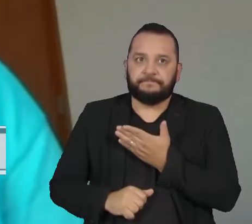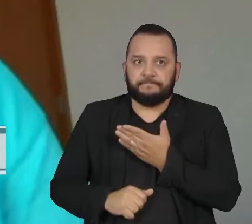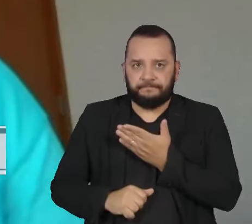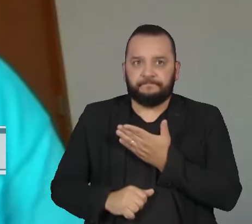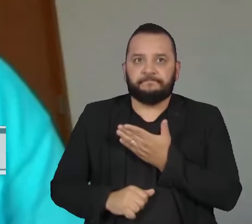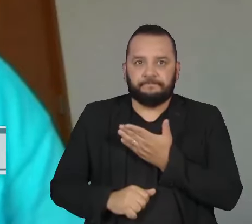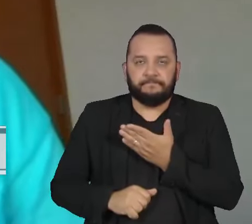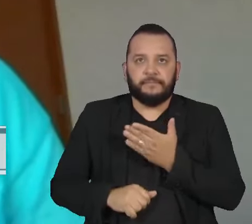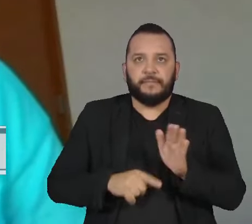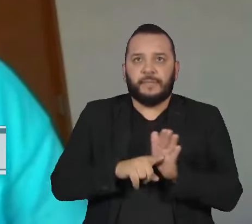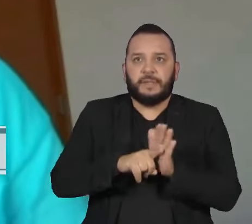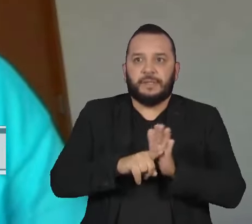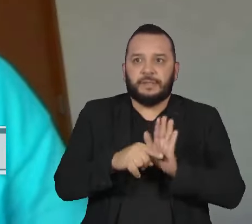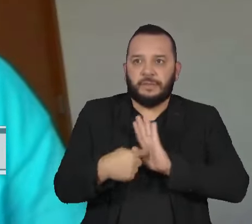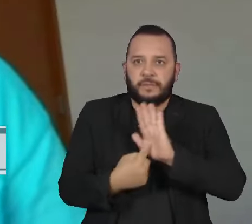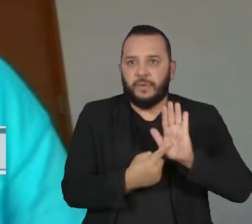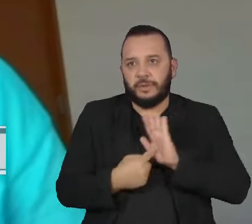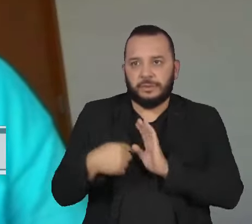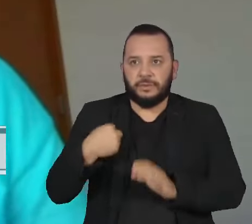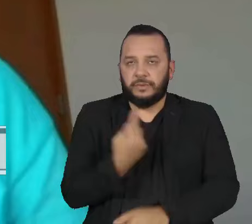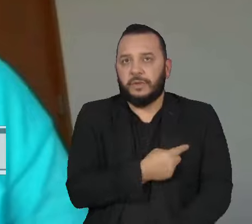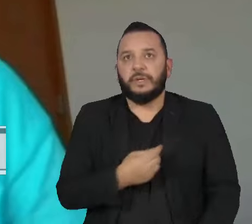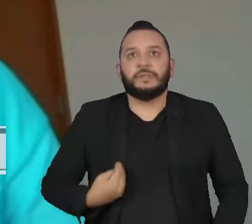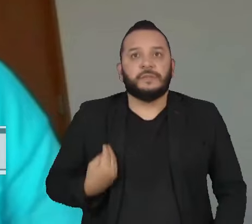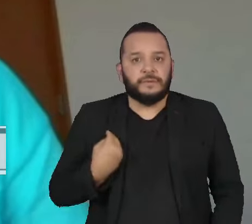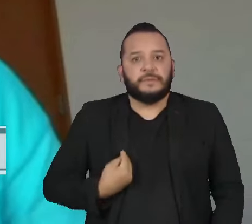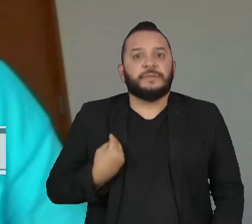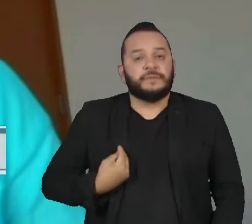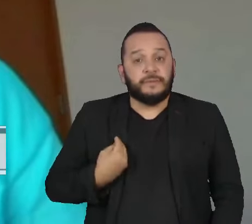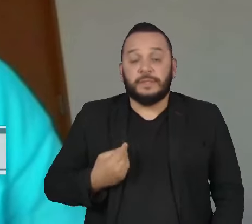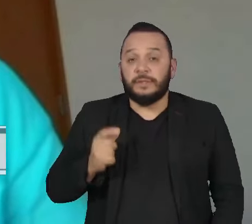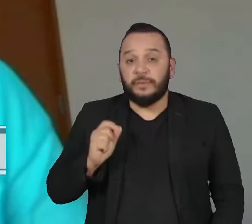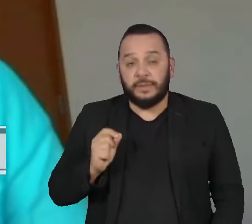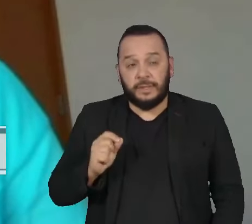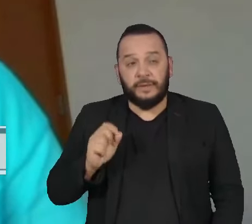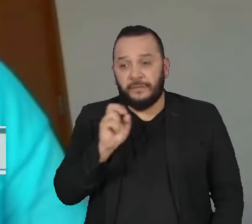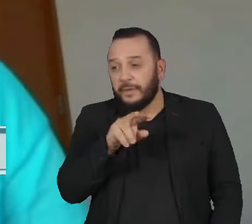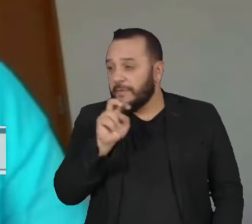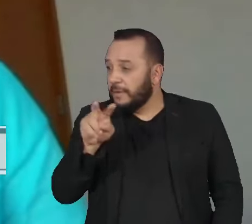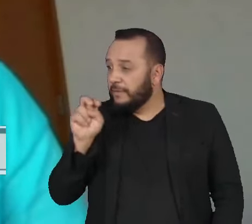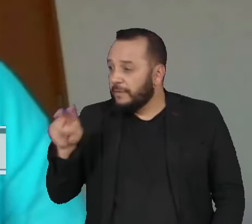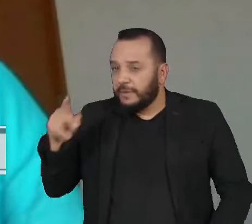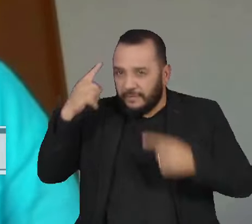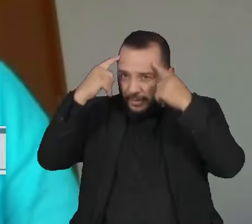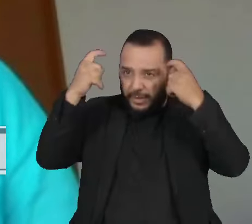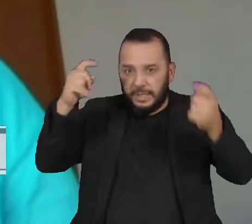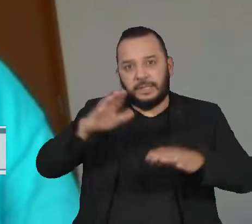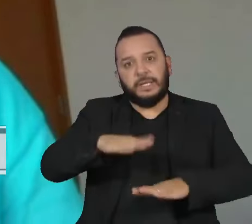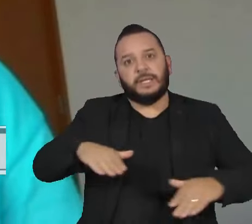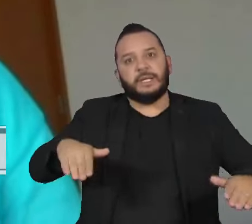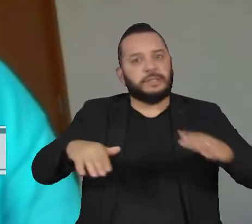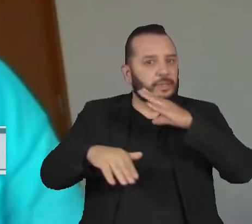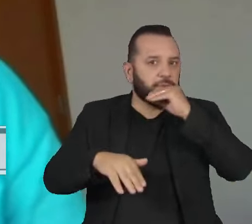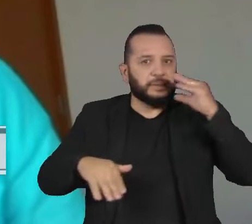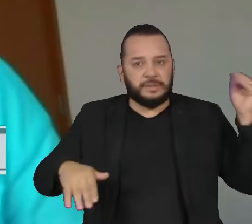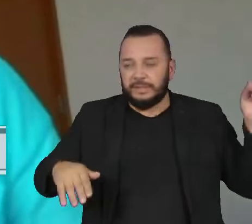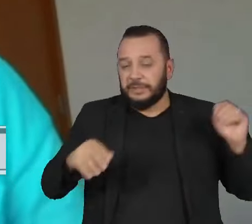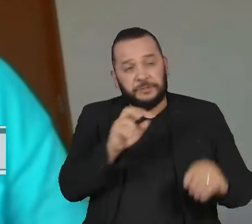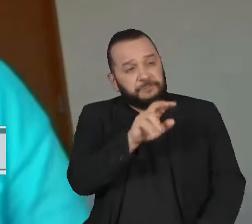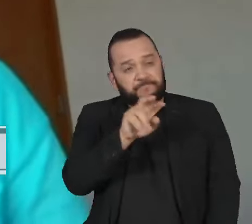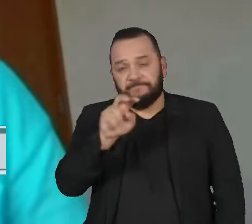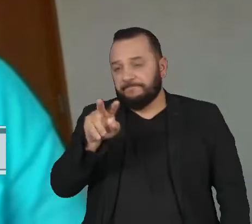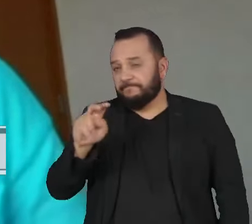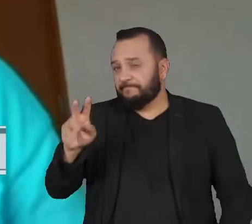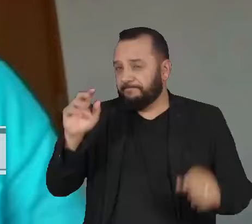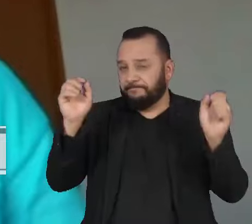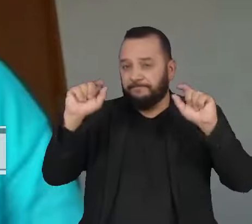mostram que a gente segue convivendo com números inaceitáveis de violência contra crianças e adolescentes e de que, de alguma forma, a